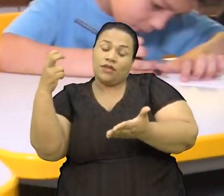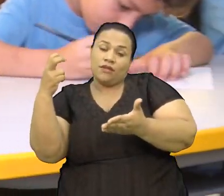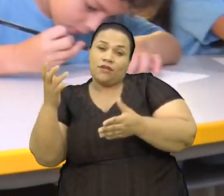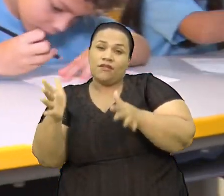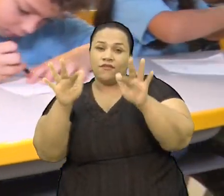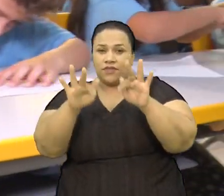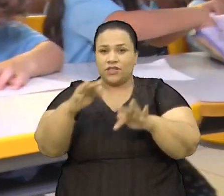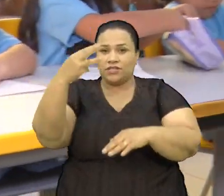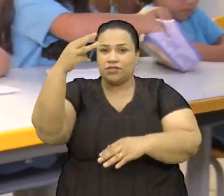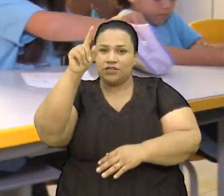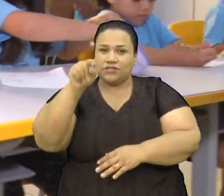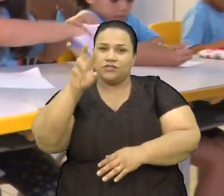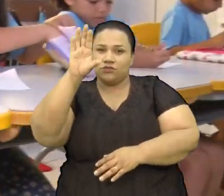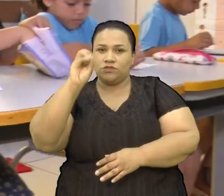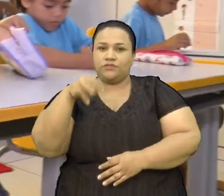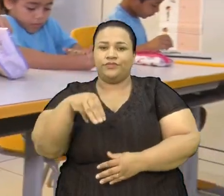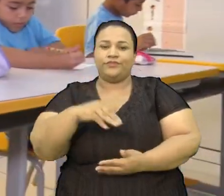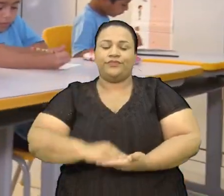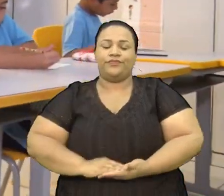e cinquenta minutos